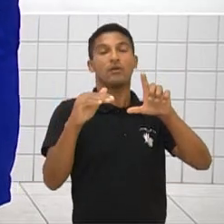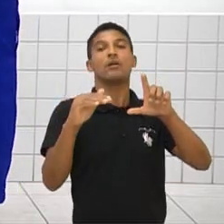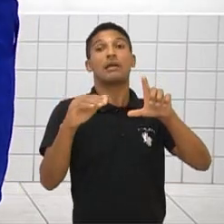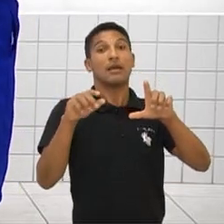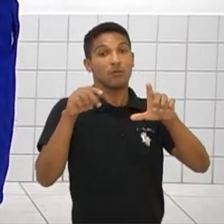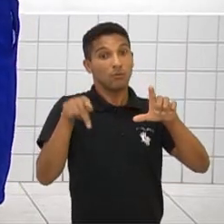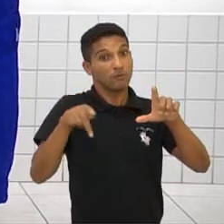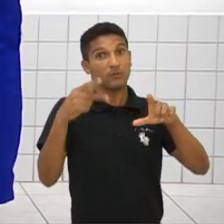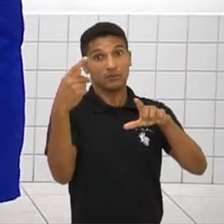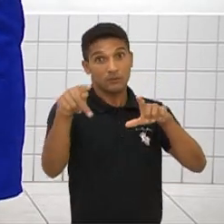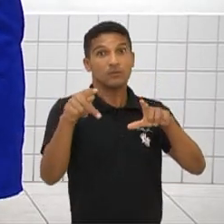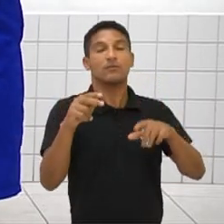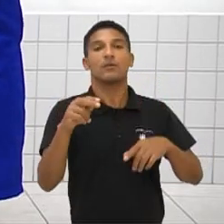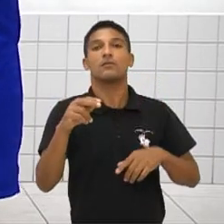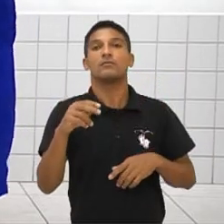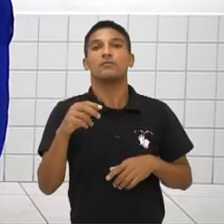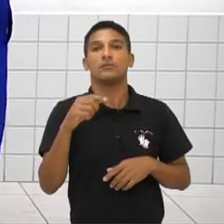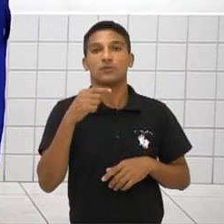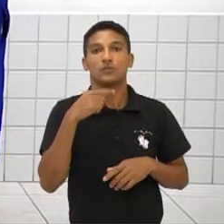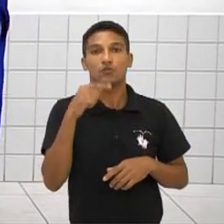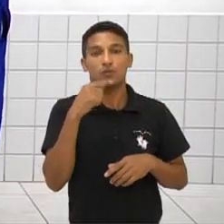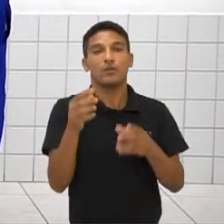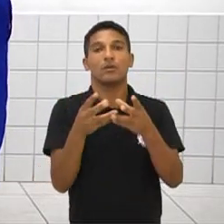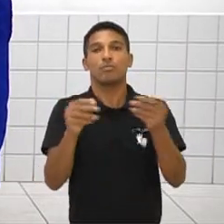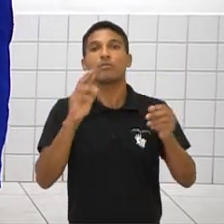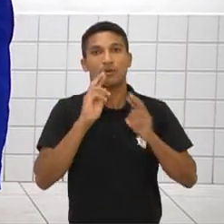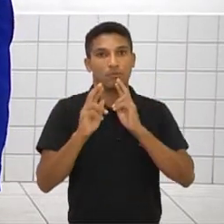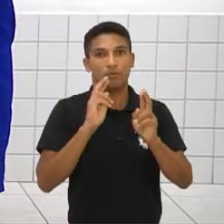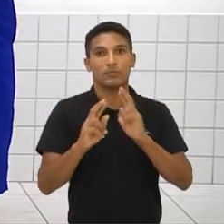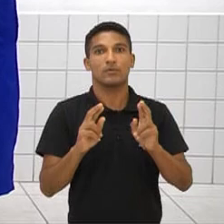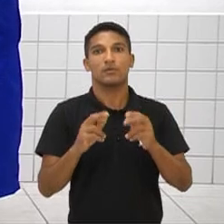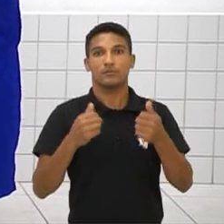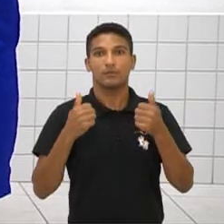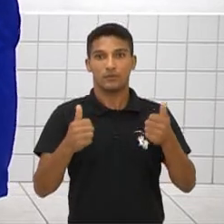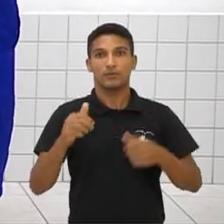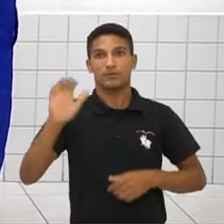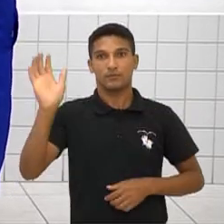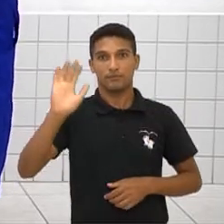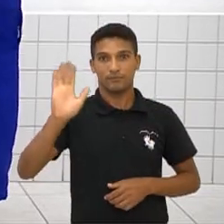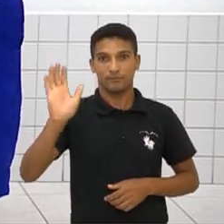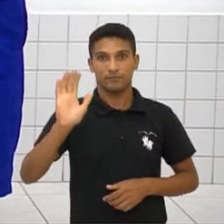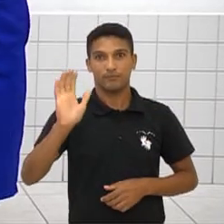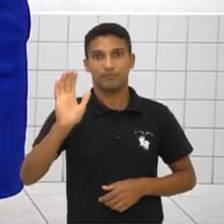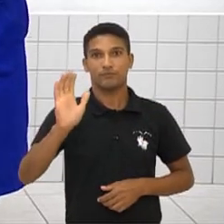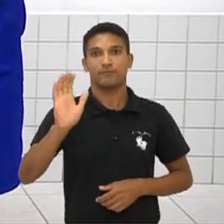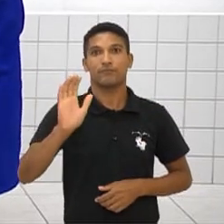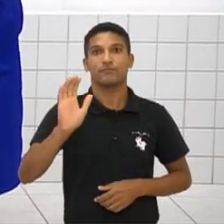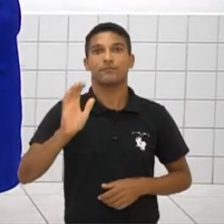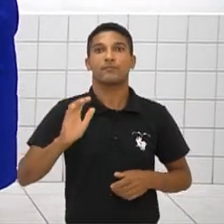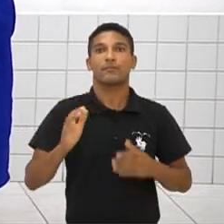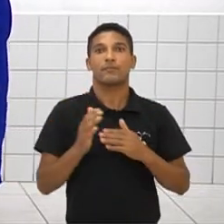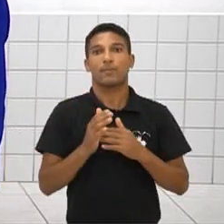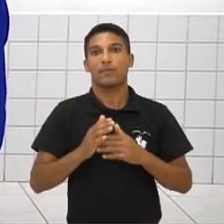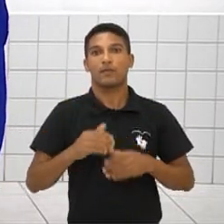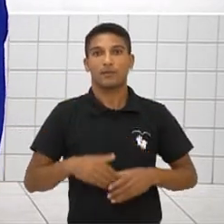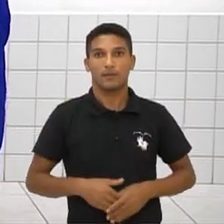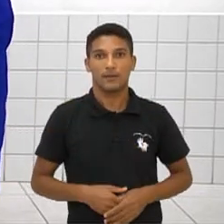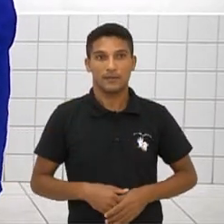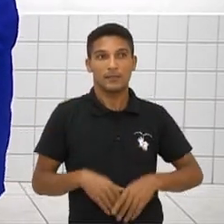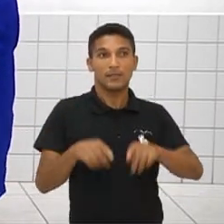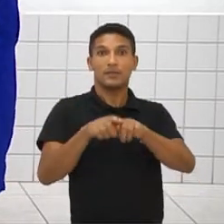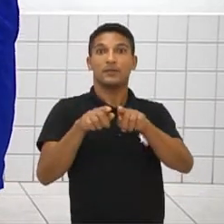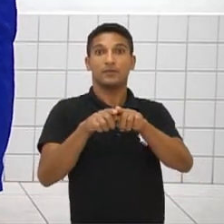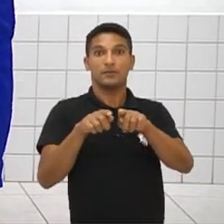vai responder. ele que vai tirar as suas dúvidas. Tela roxa aqui e a gente para por aqui. Até... obrigado, pessoal. Até, pessoal, nós recebemos,